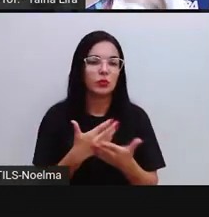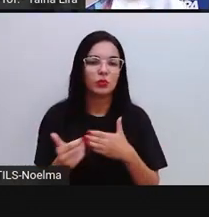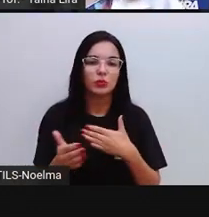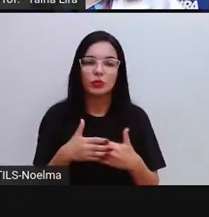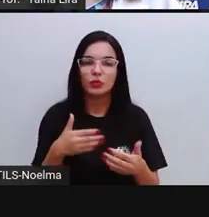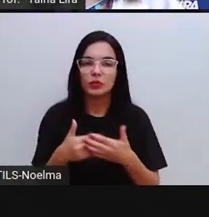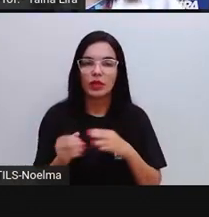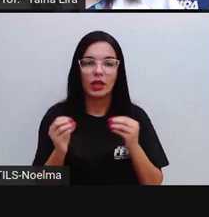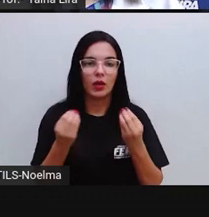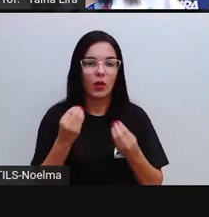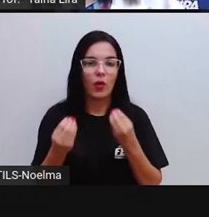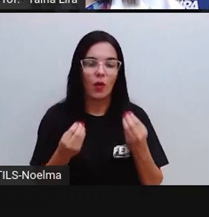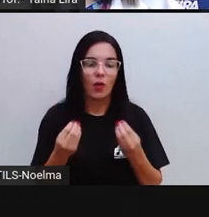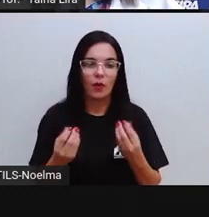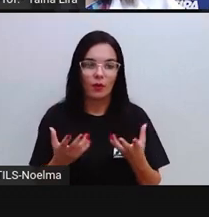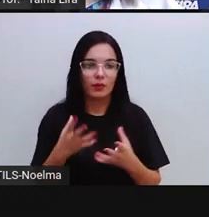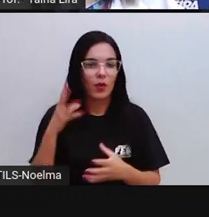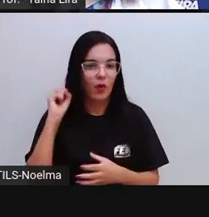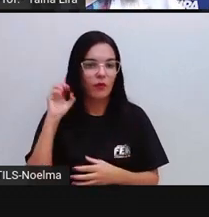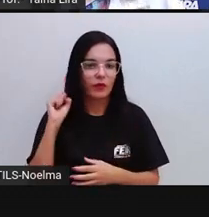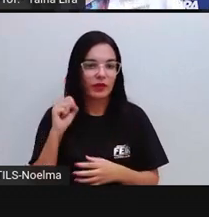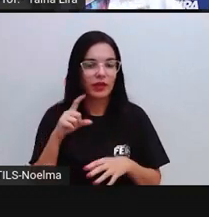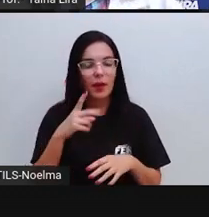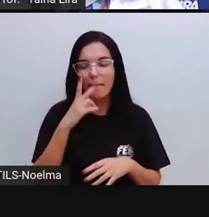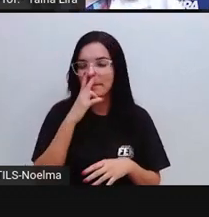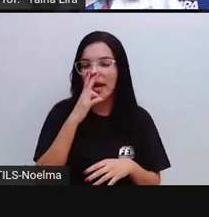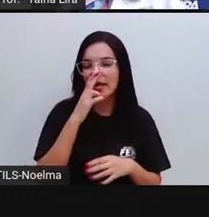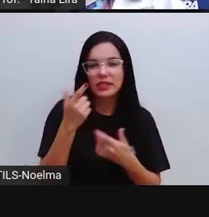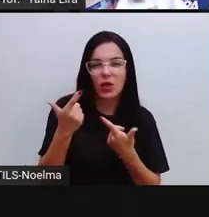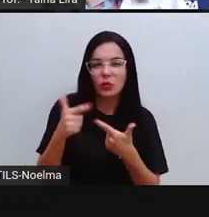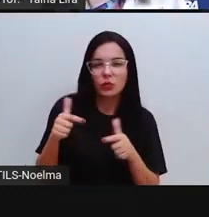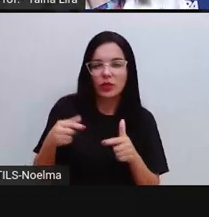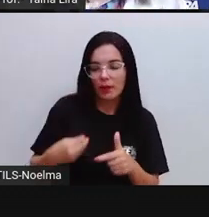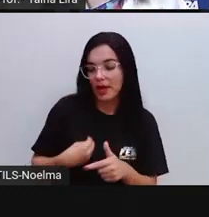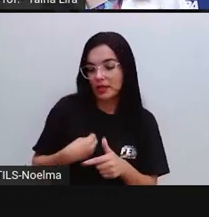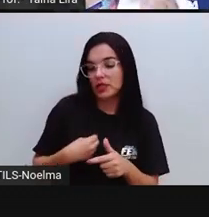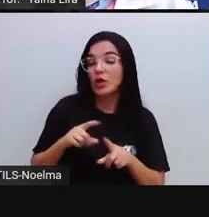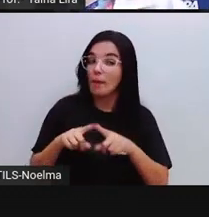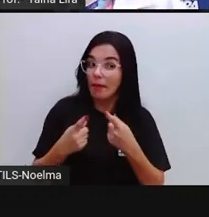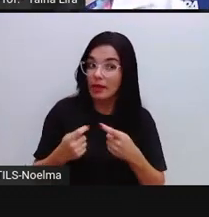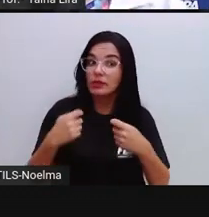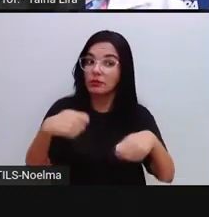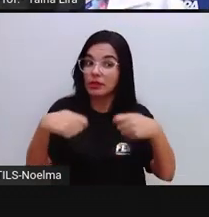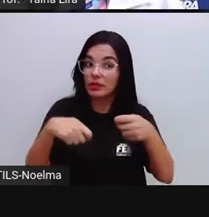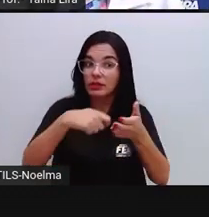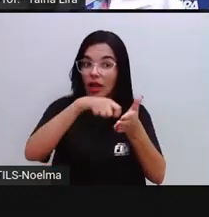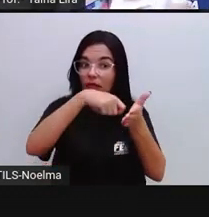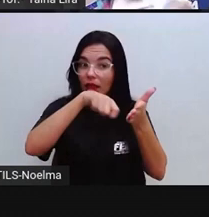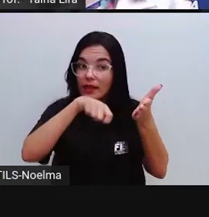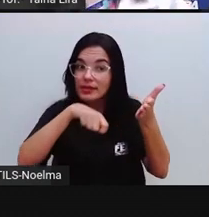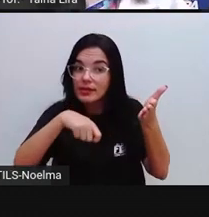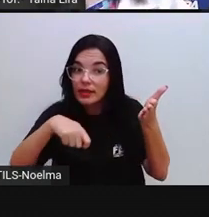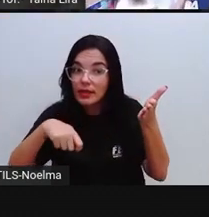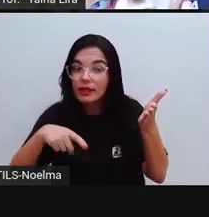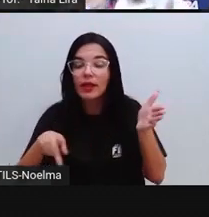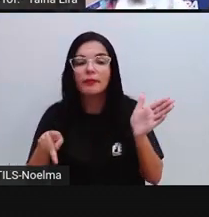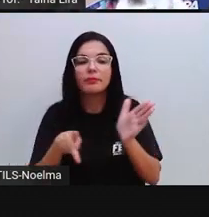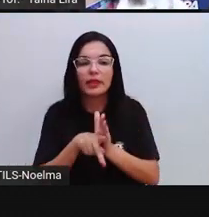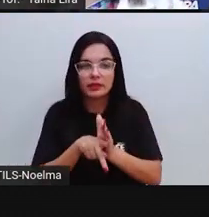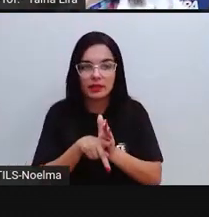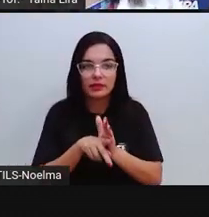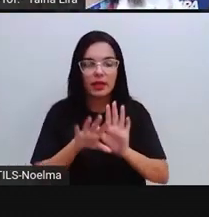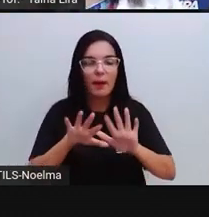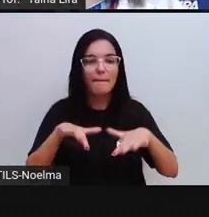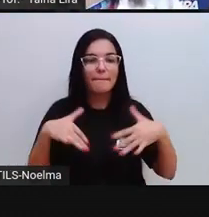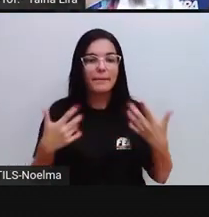não estivesse aqui, certo? Então, toda vez que o Q, U, vier acompanhado do E ou do I, nós não